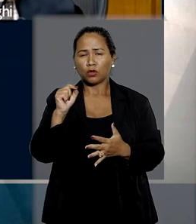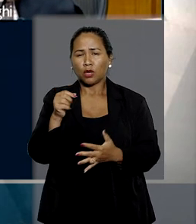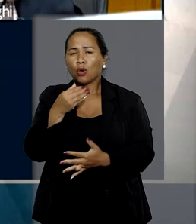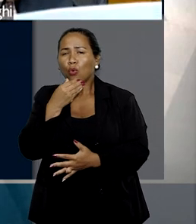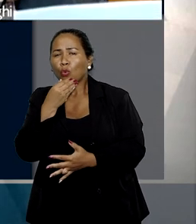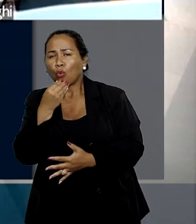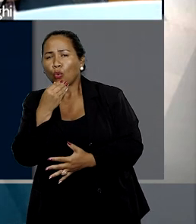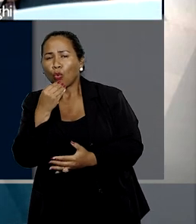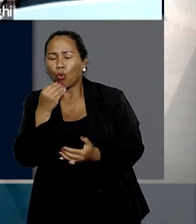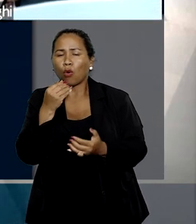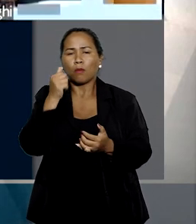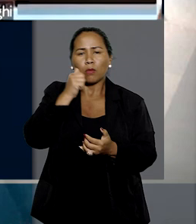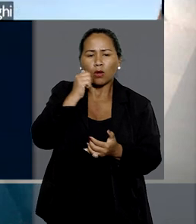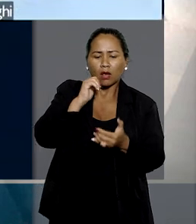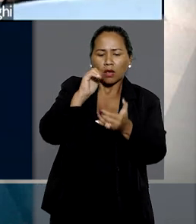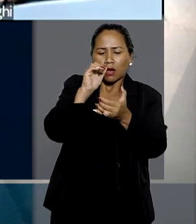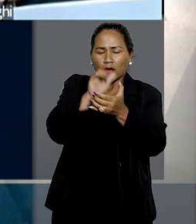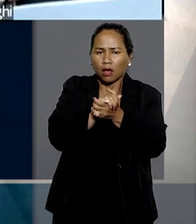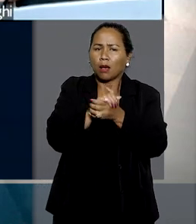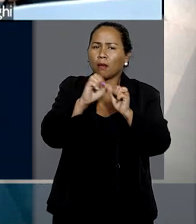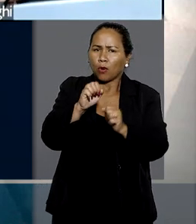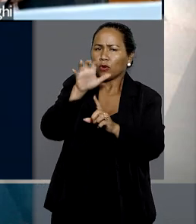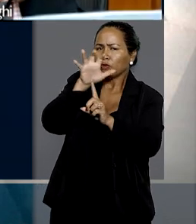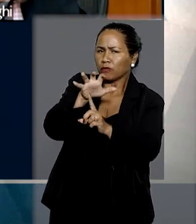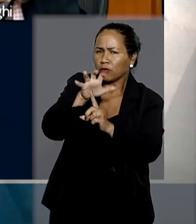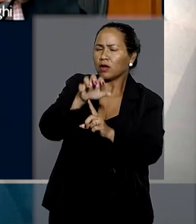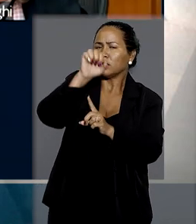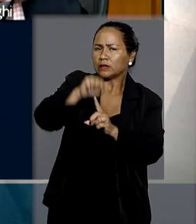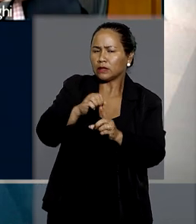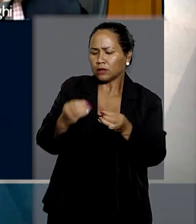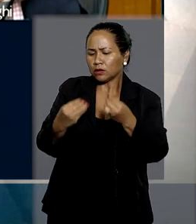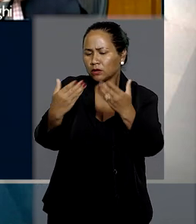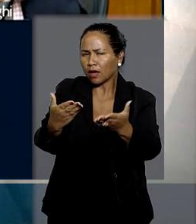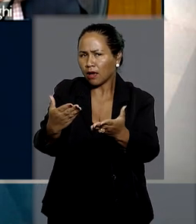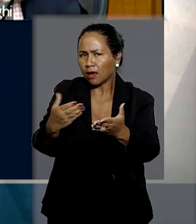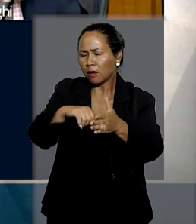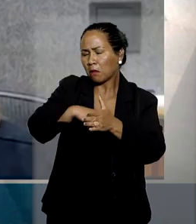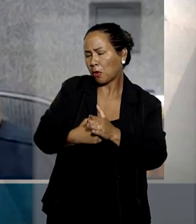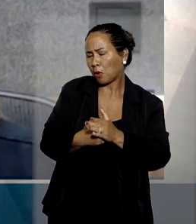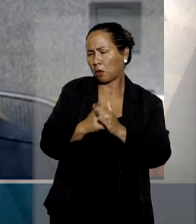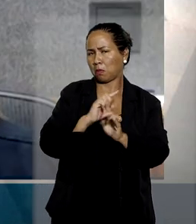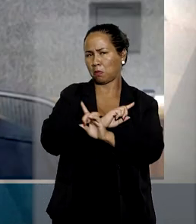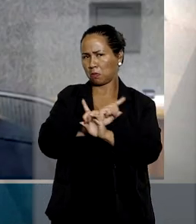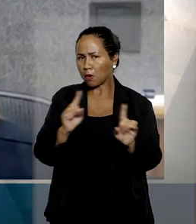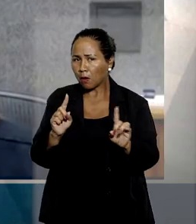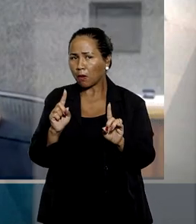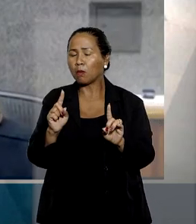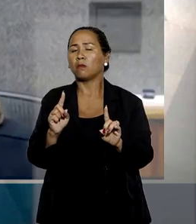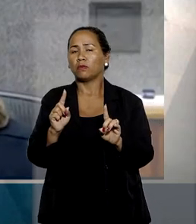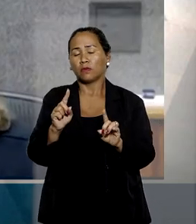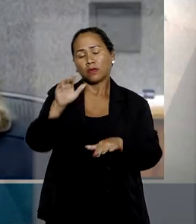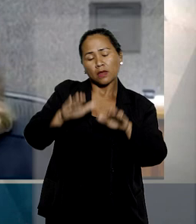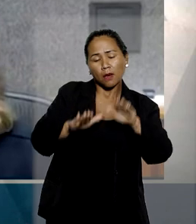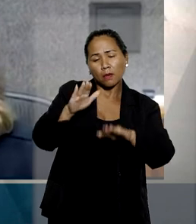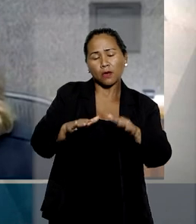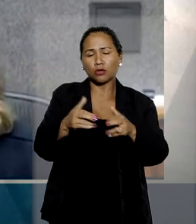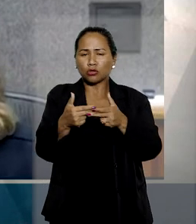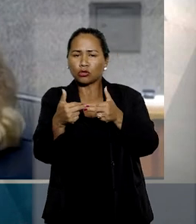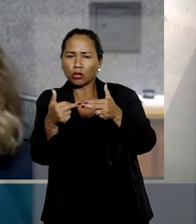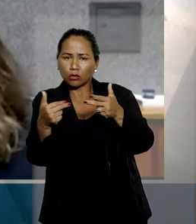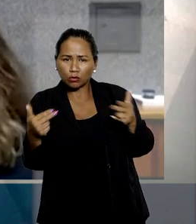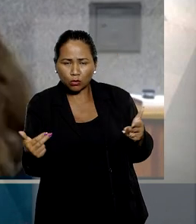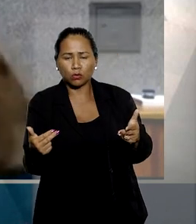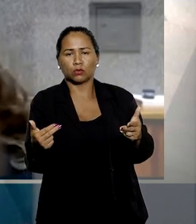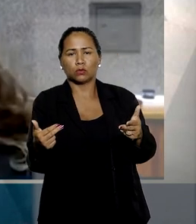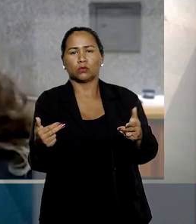financeira do cônjuge pode influenciar na decisão sobre o deferimento ou não do benefício a depender do regime matrimonial de